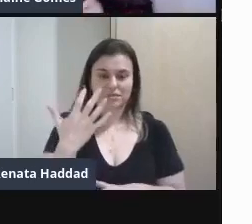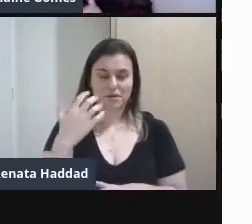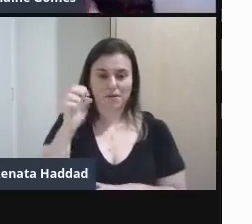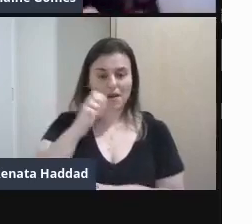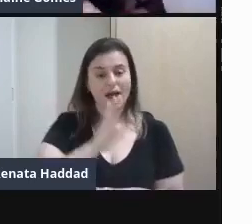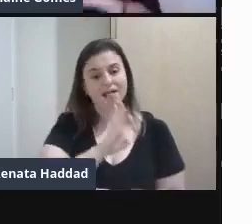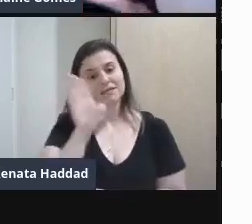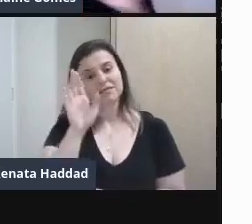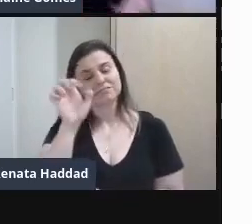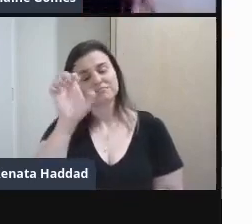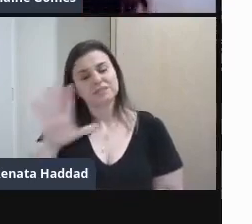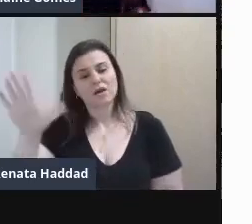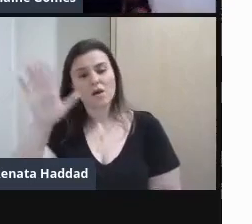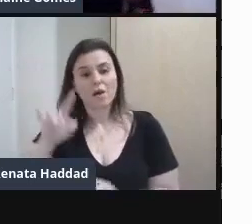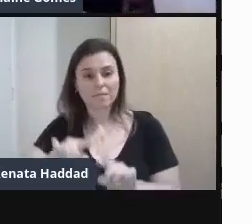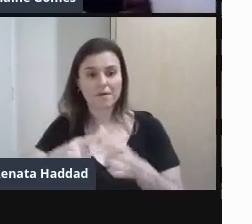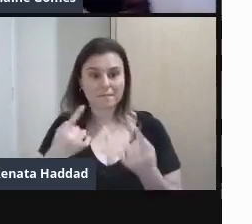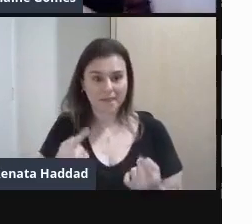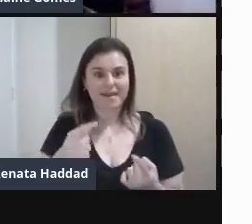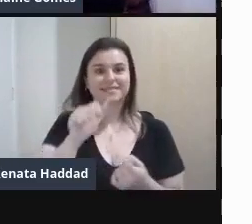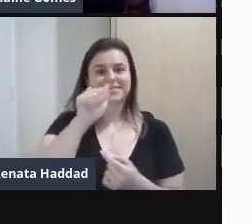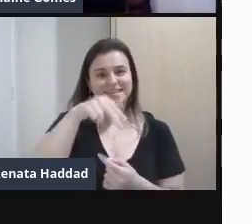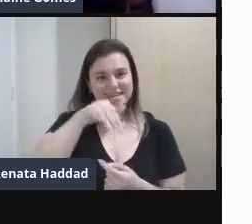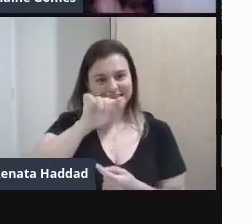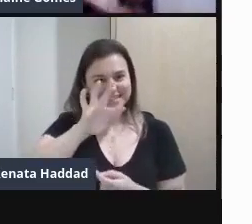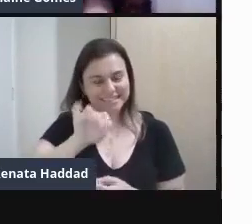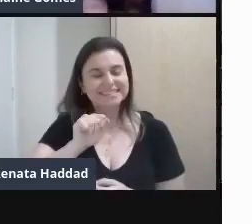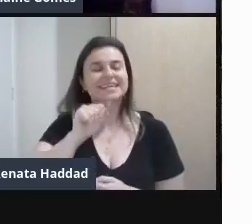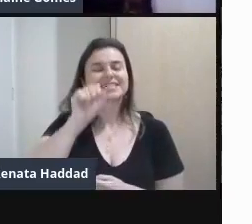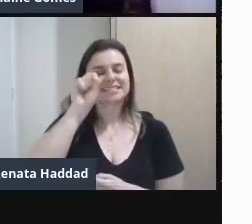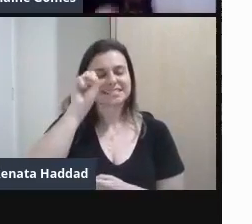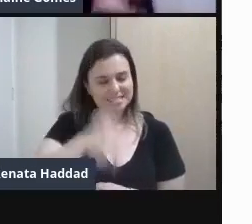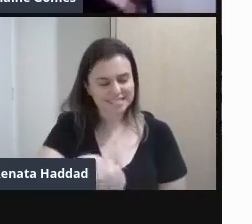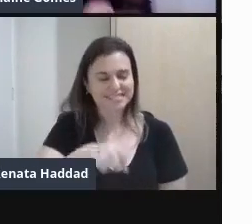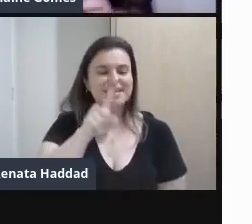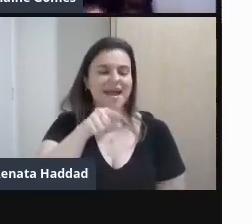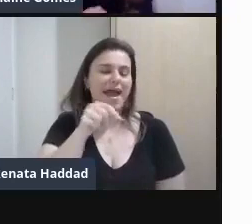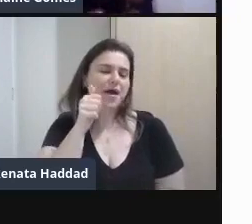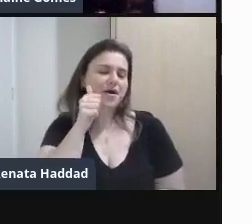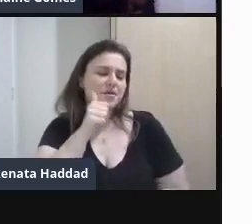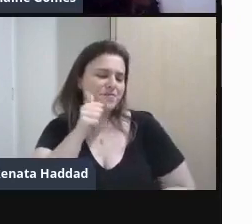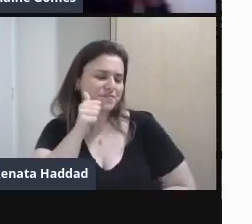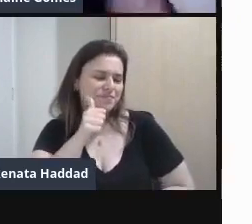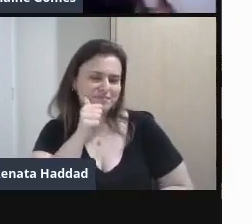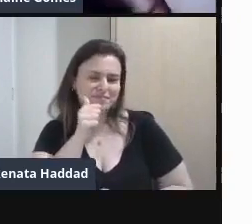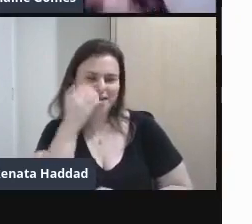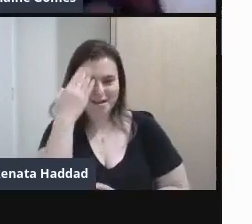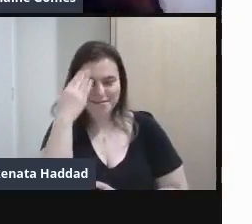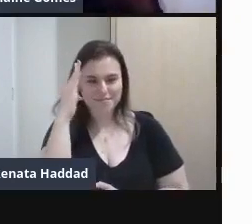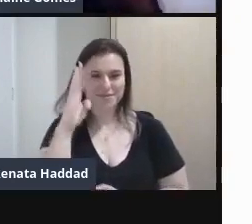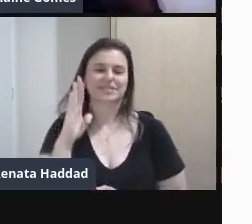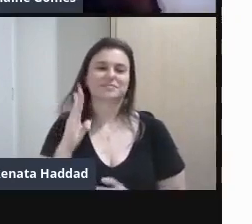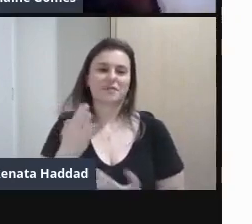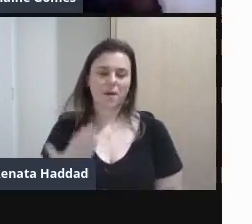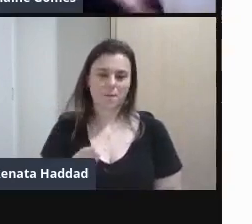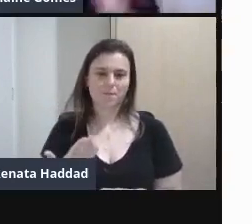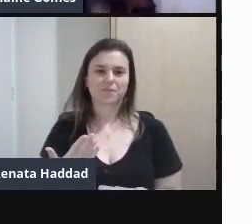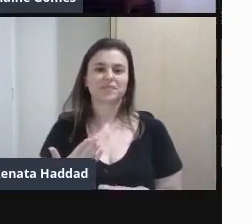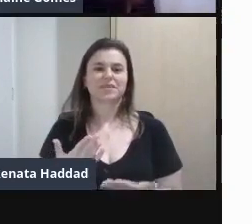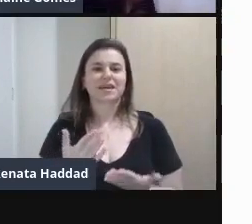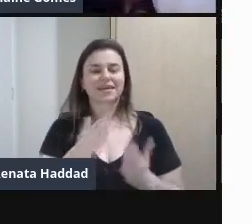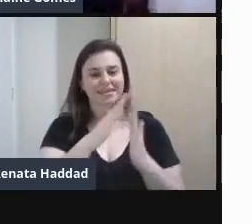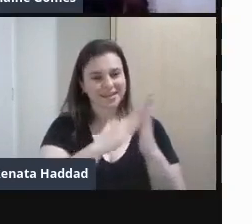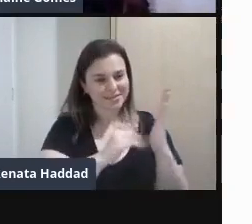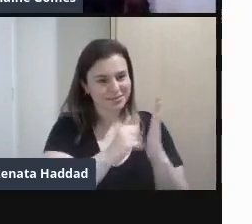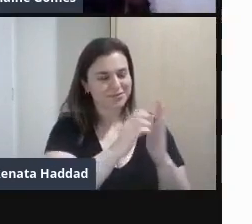Anitta Sim A grande mulher A grande mulher Do movimento Desta semana E aí Os quadros dela Estão